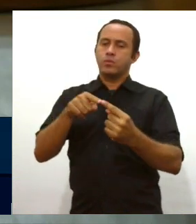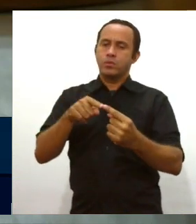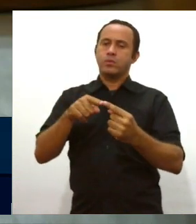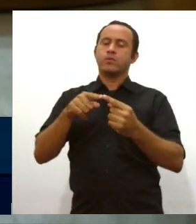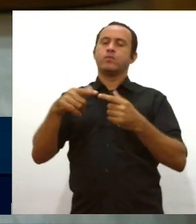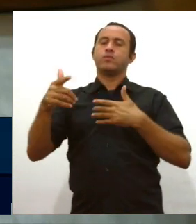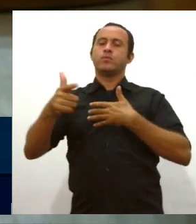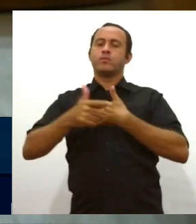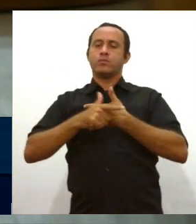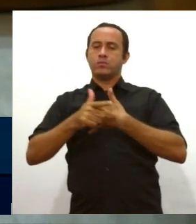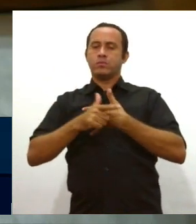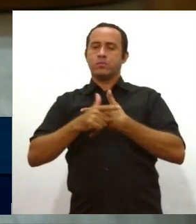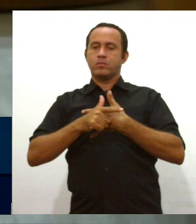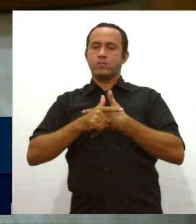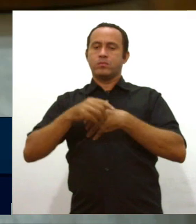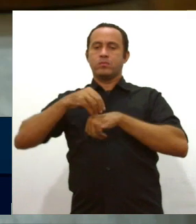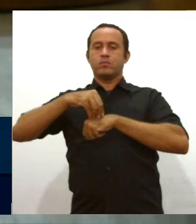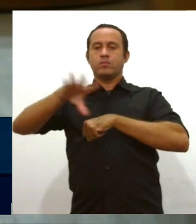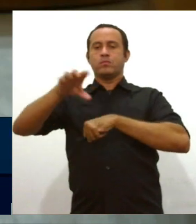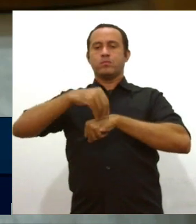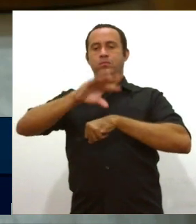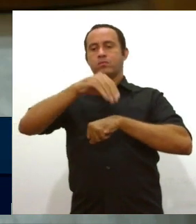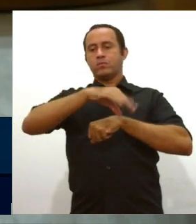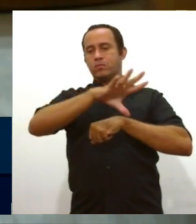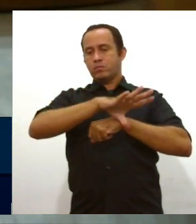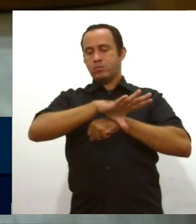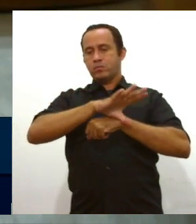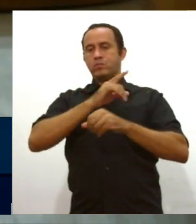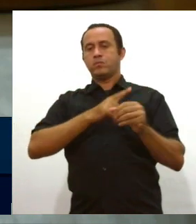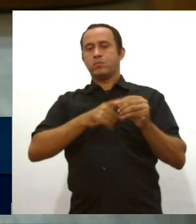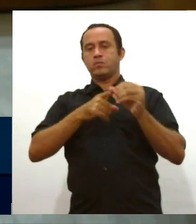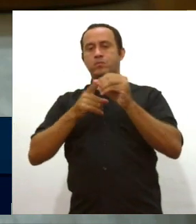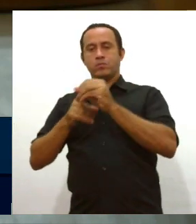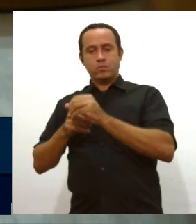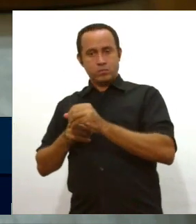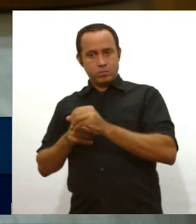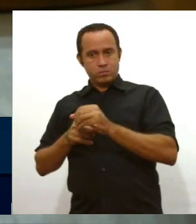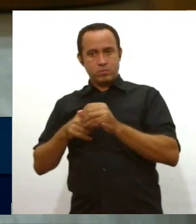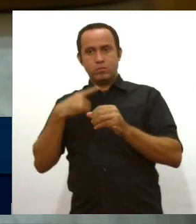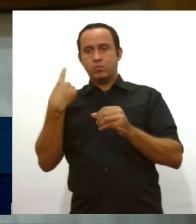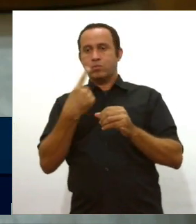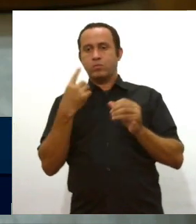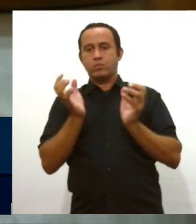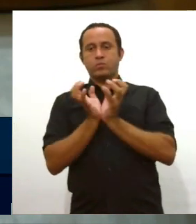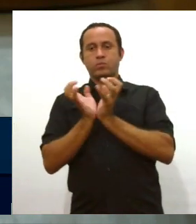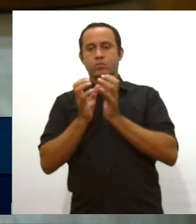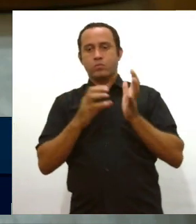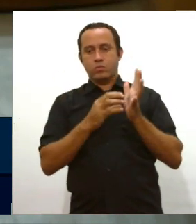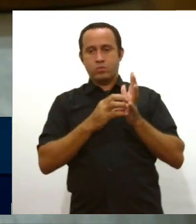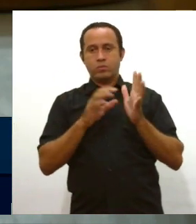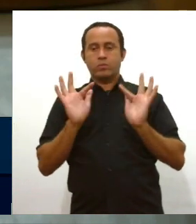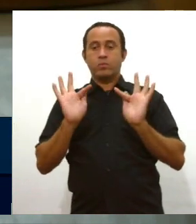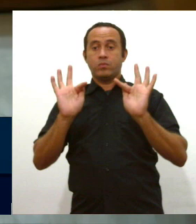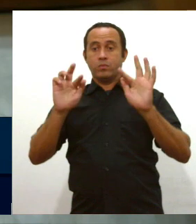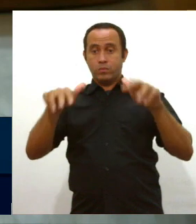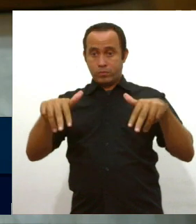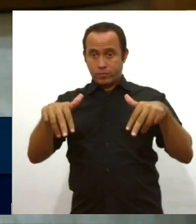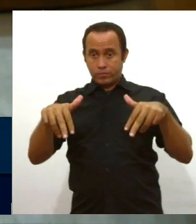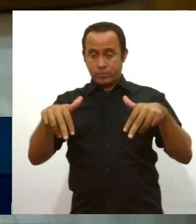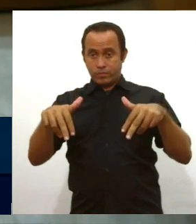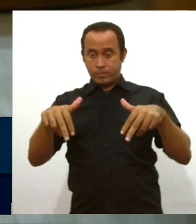nosso papel, e levar, né, para esses municípios sergipanos, o nosso partido. Por fim, senhor presidente,